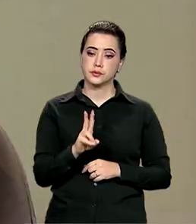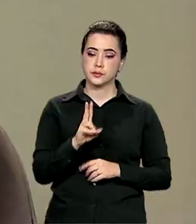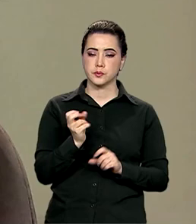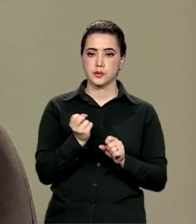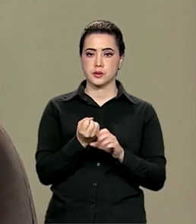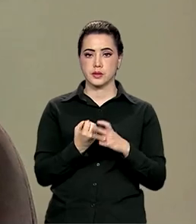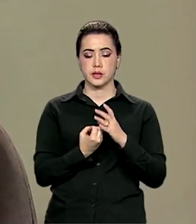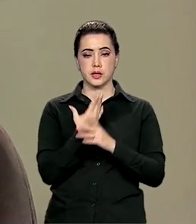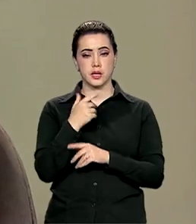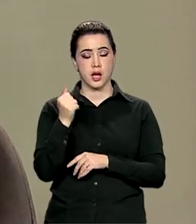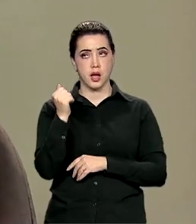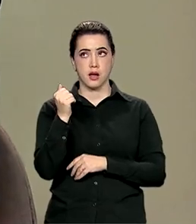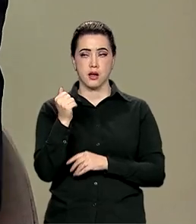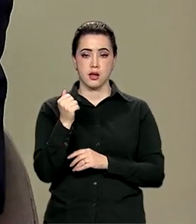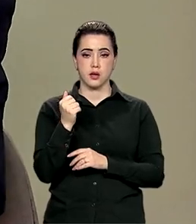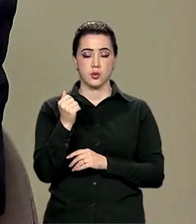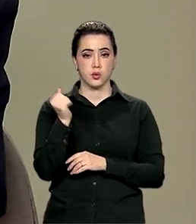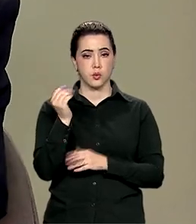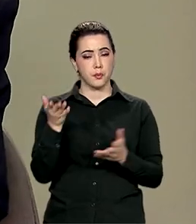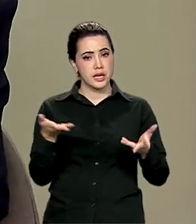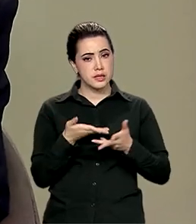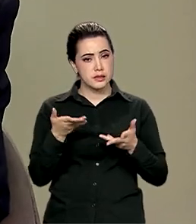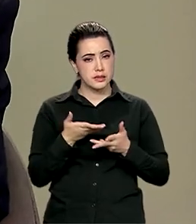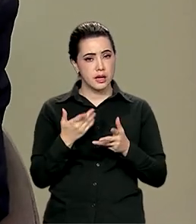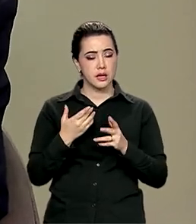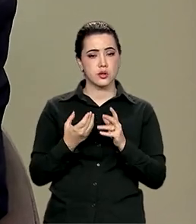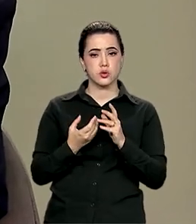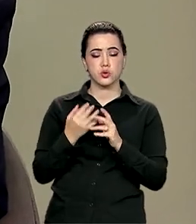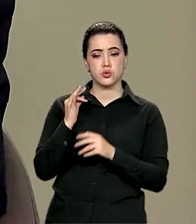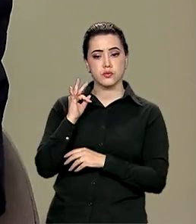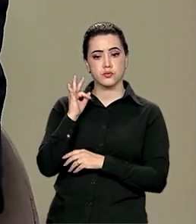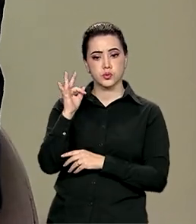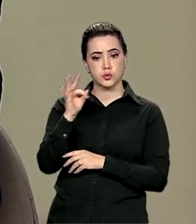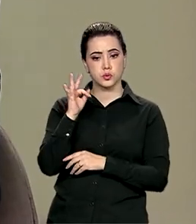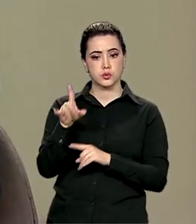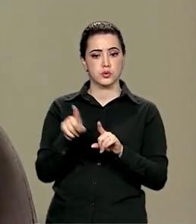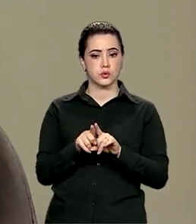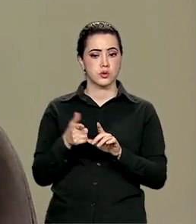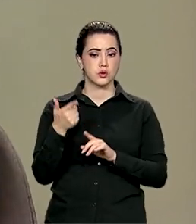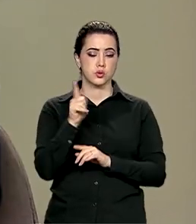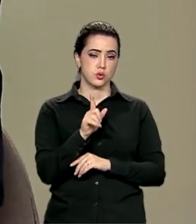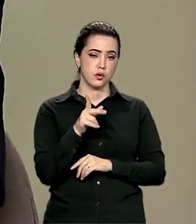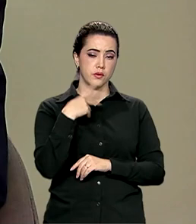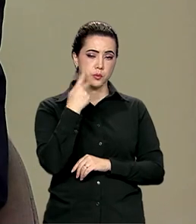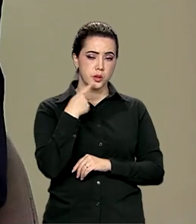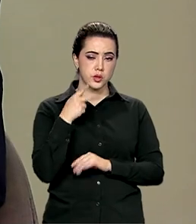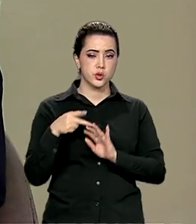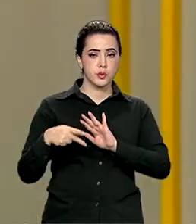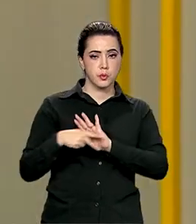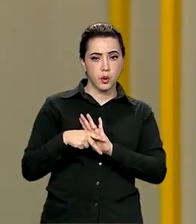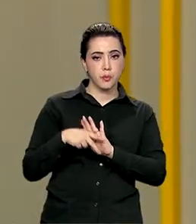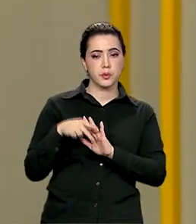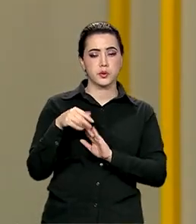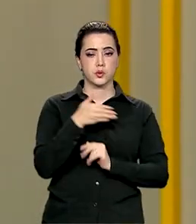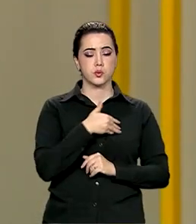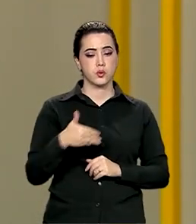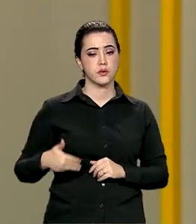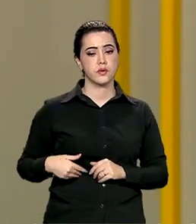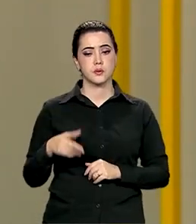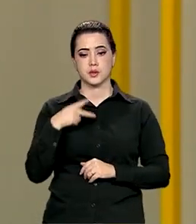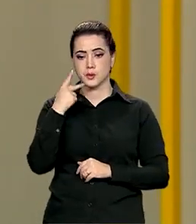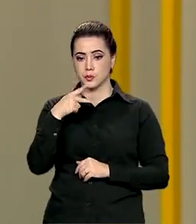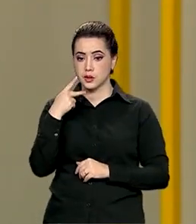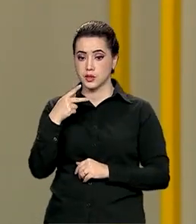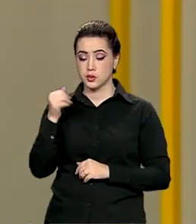no presente, construir o futuro, representa um resgate das políticas públicas para a juventude do Brasil? Primeiro, boa